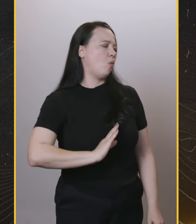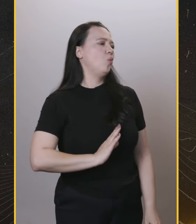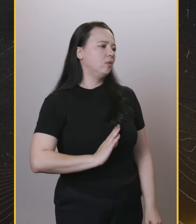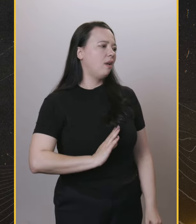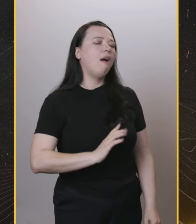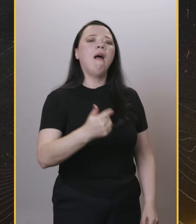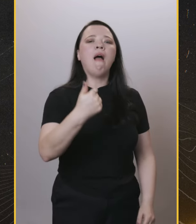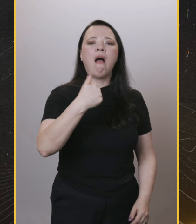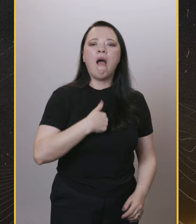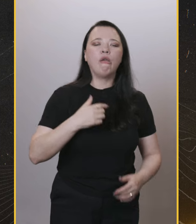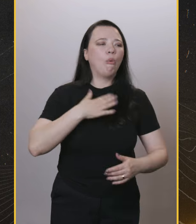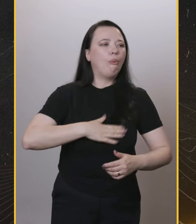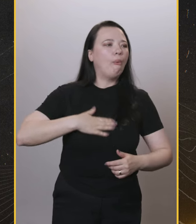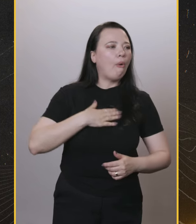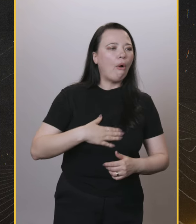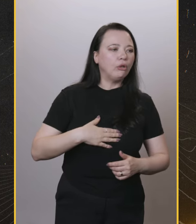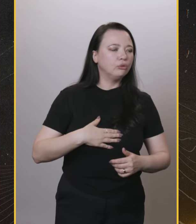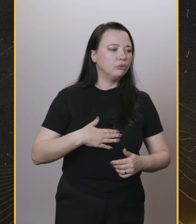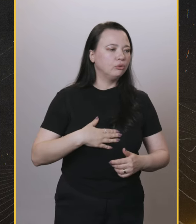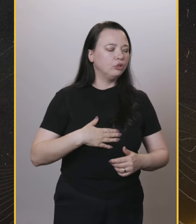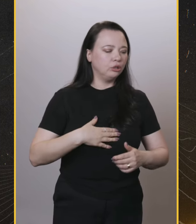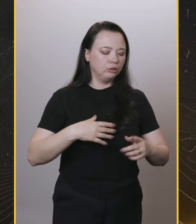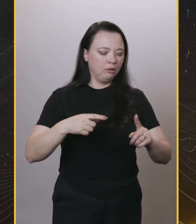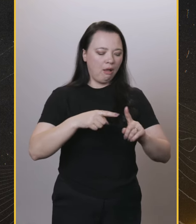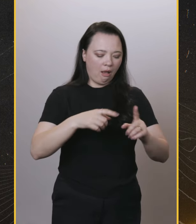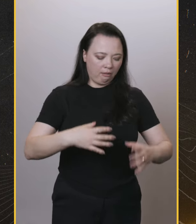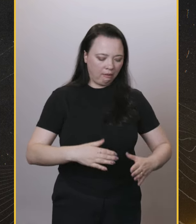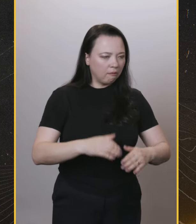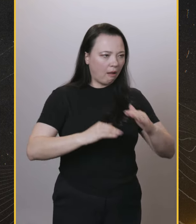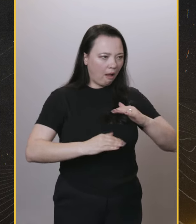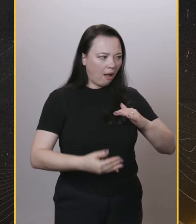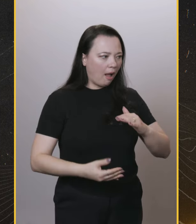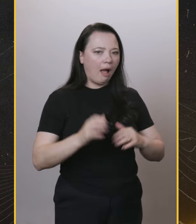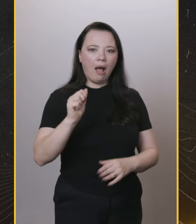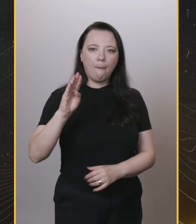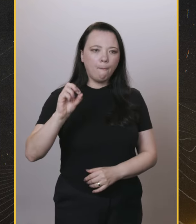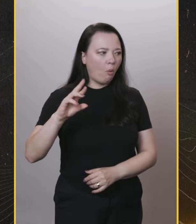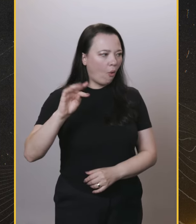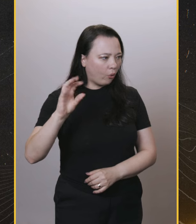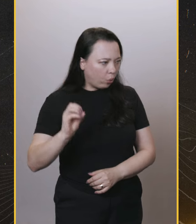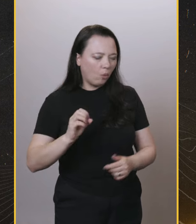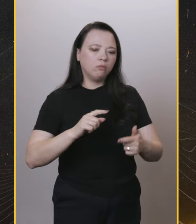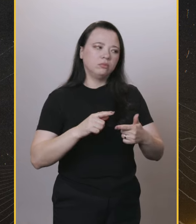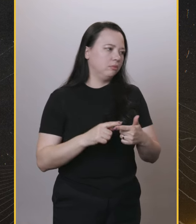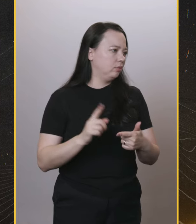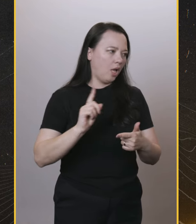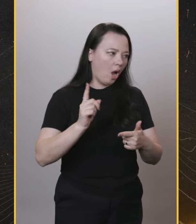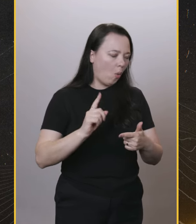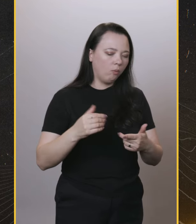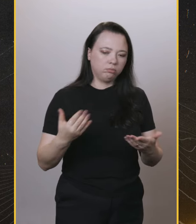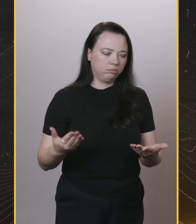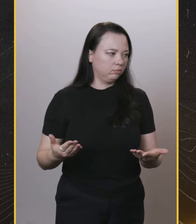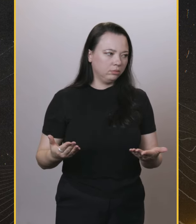mentindo sobre as pessoas. Quando o cara fala que eu sou de esquerda, que eu sou comunista, que eu defendo ideologia de gênero, que eu sou